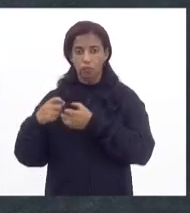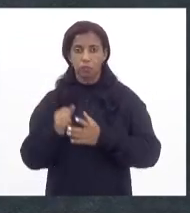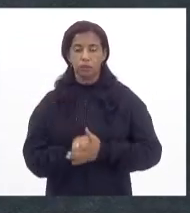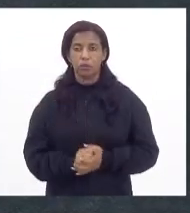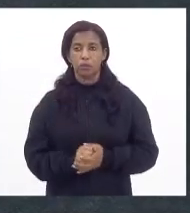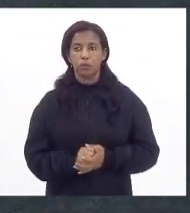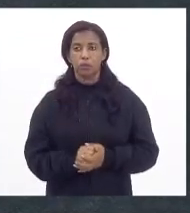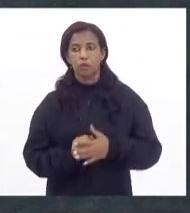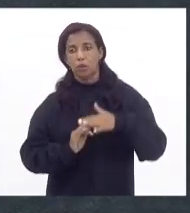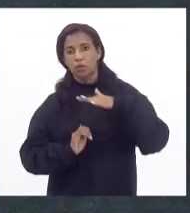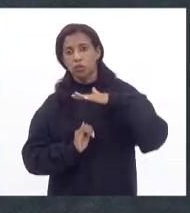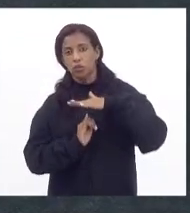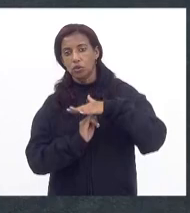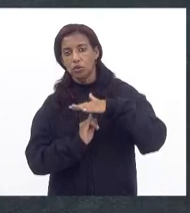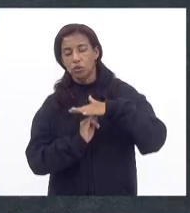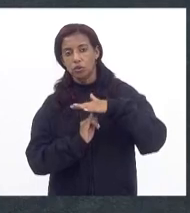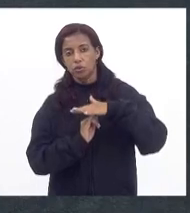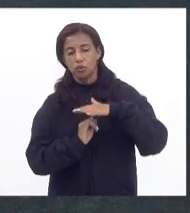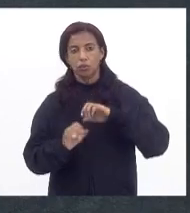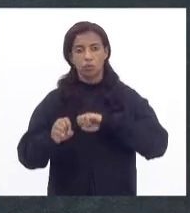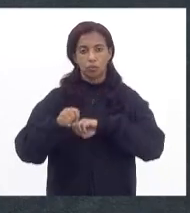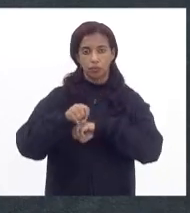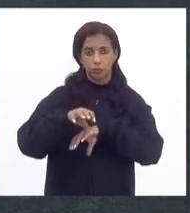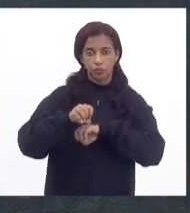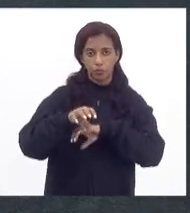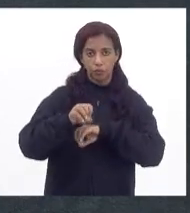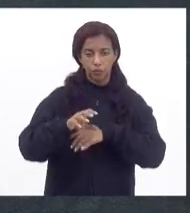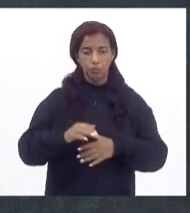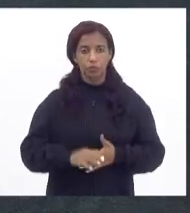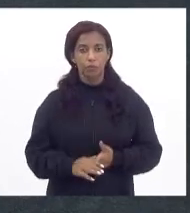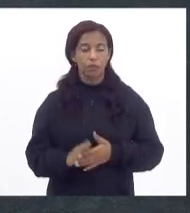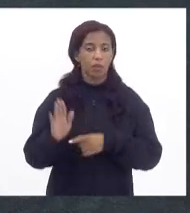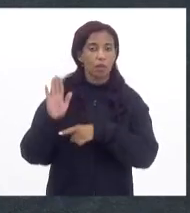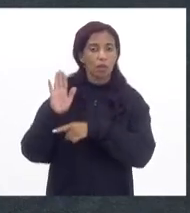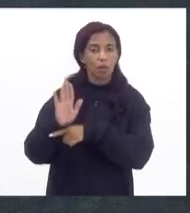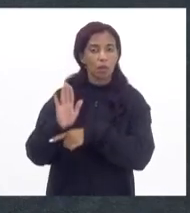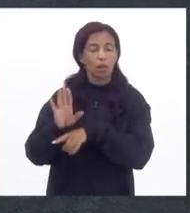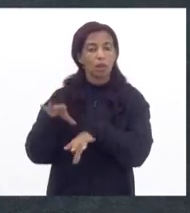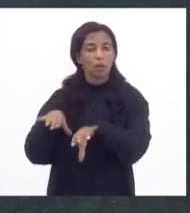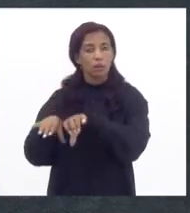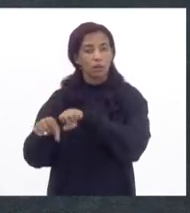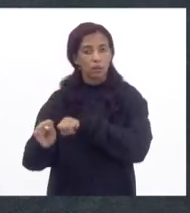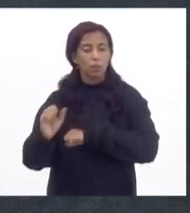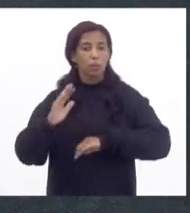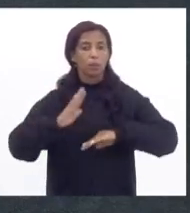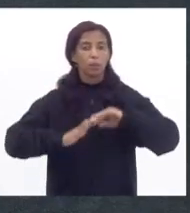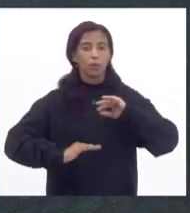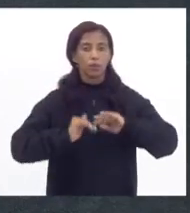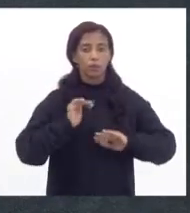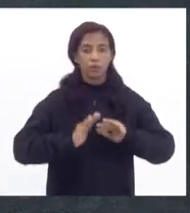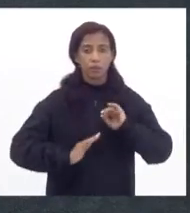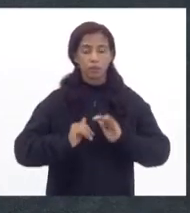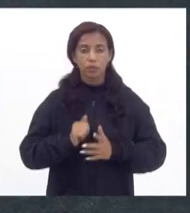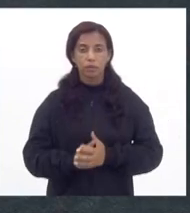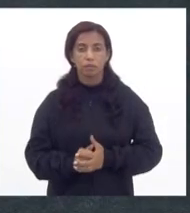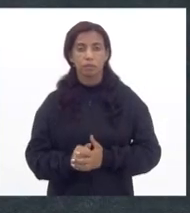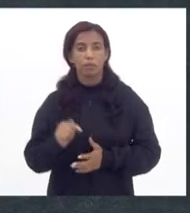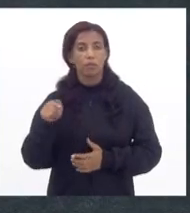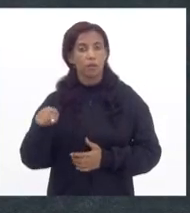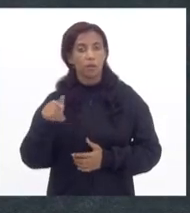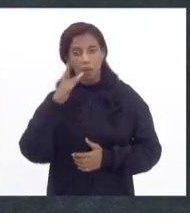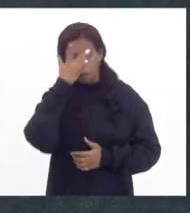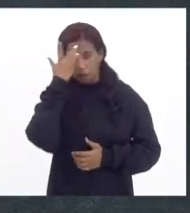instituições educacionais para ajudar na formação profissional dessas